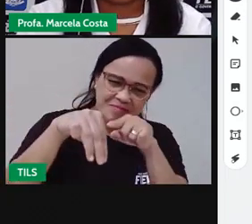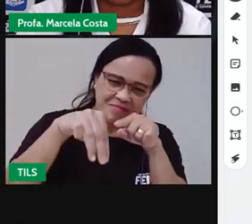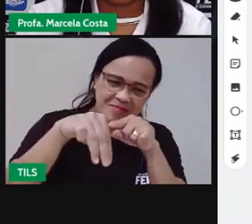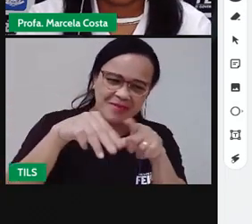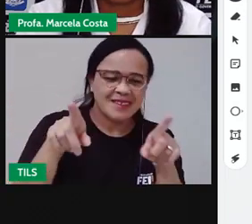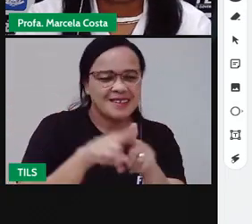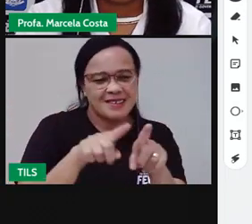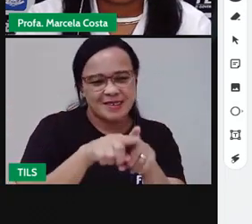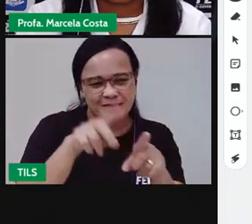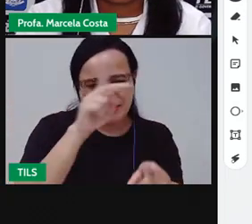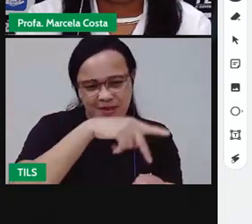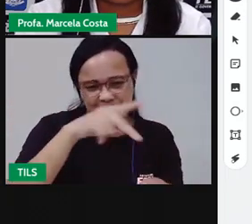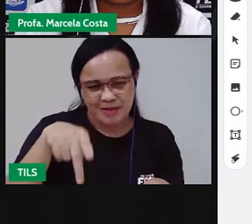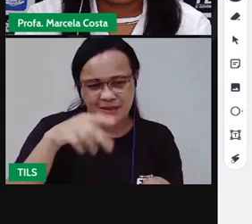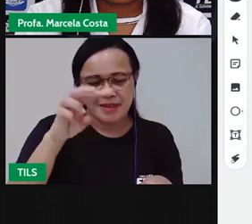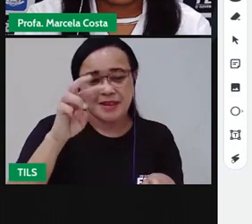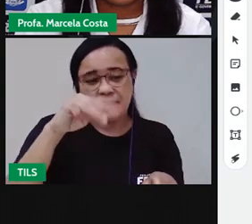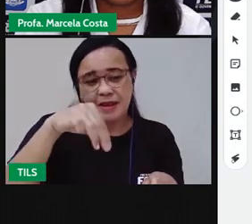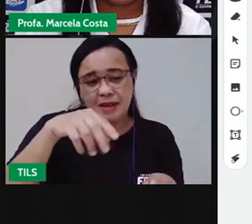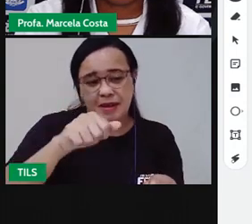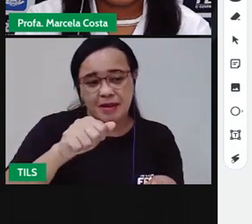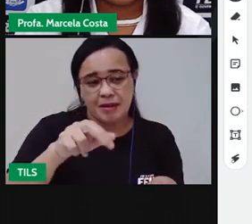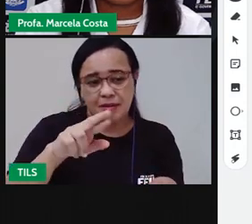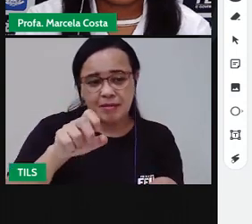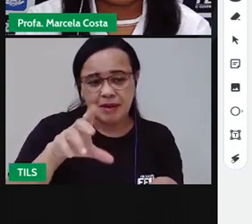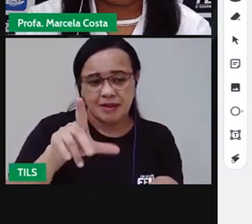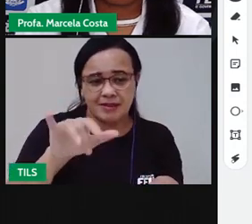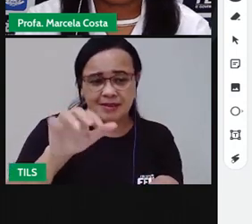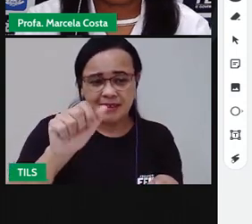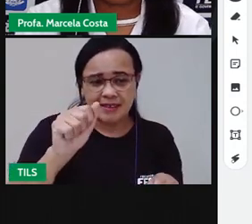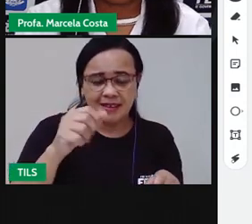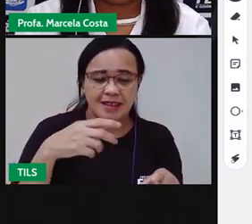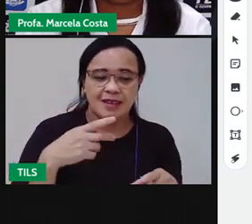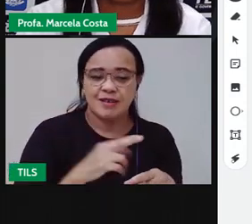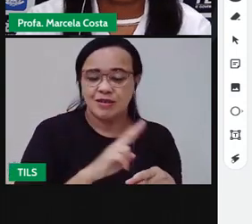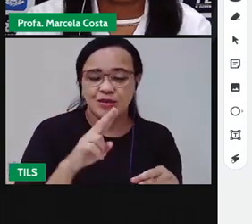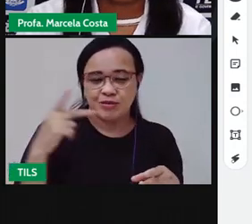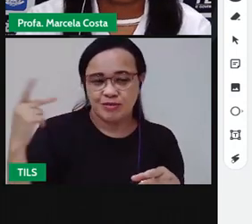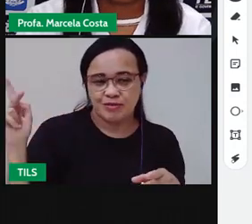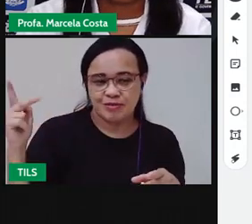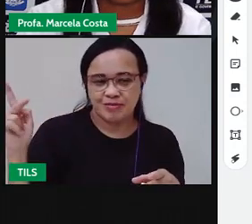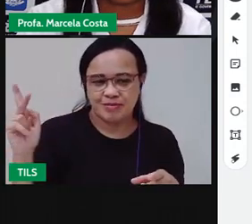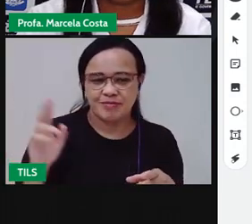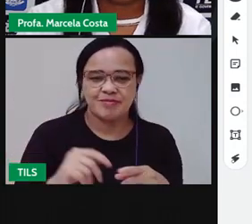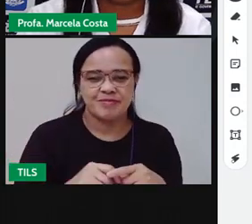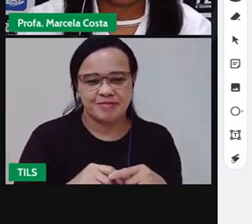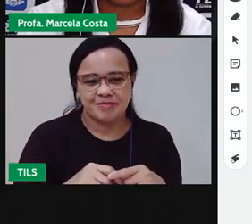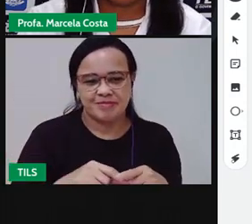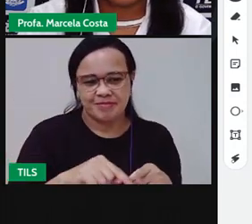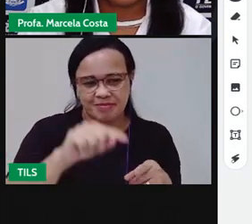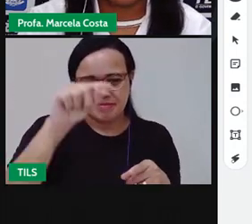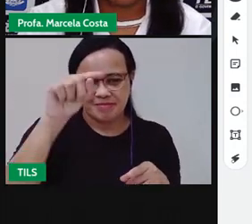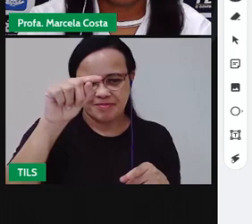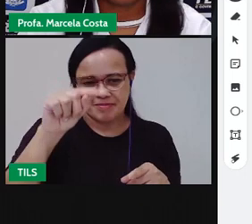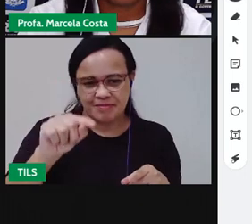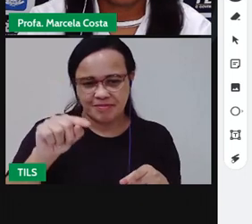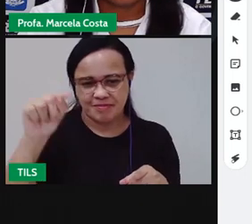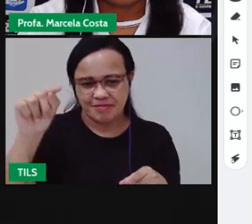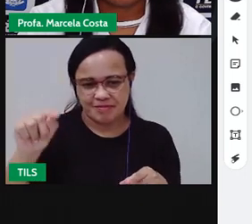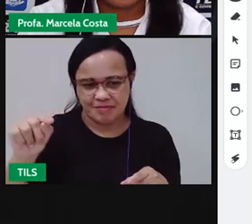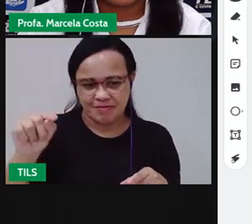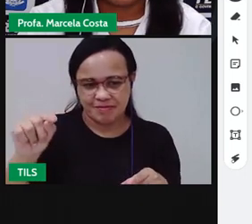aqui. E puxei um traçado reto para cima. Ó. Traçado reto para cima, subindo,